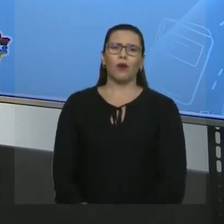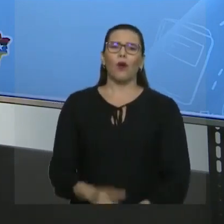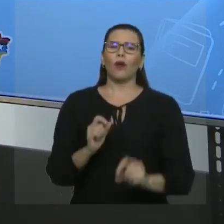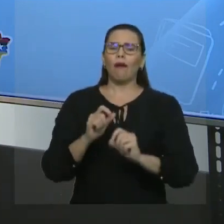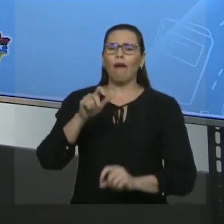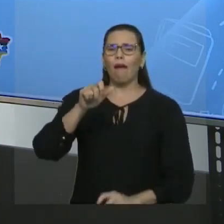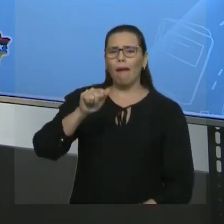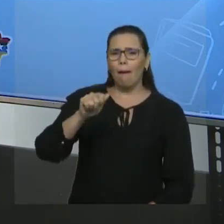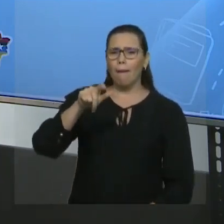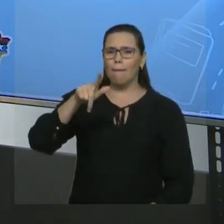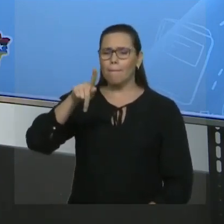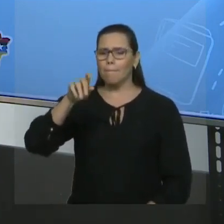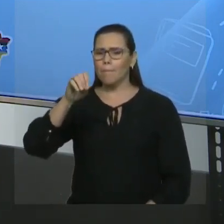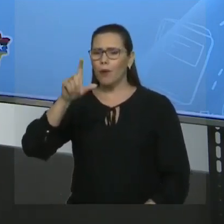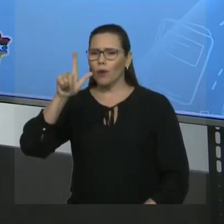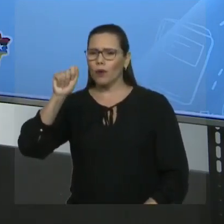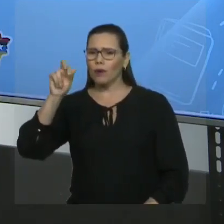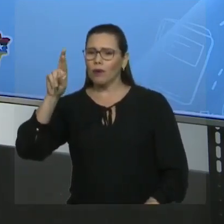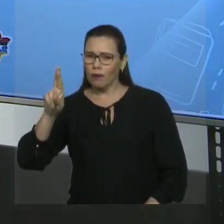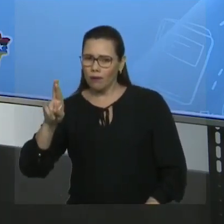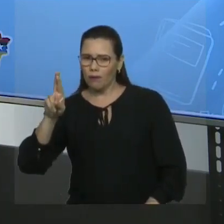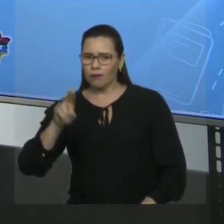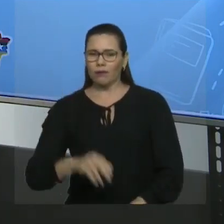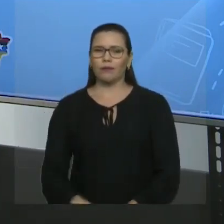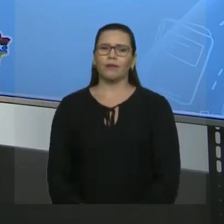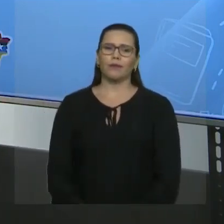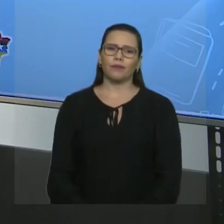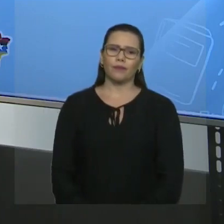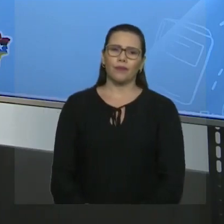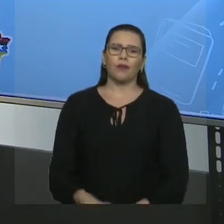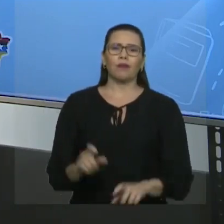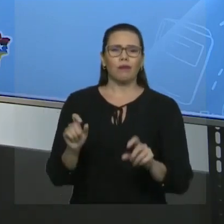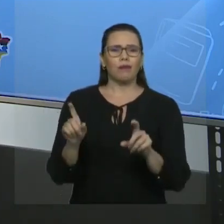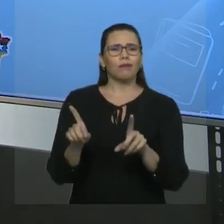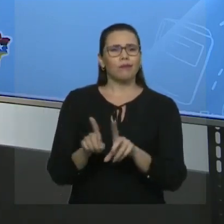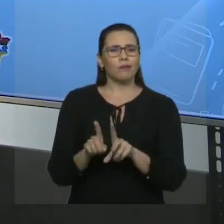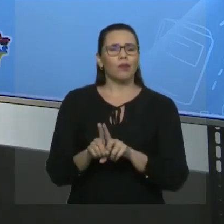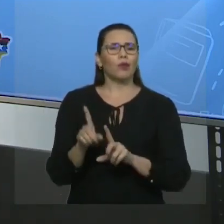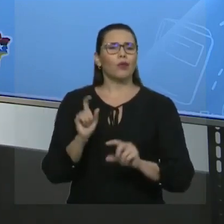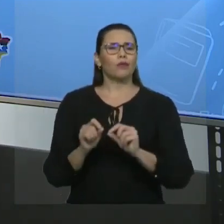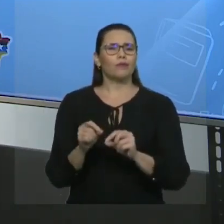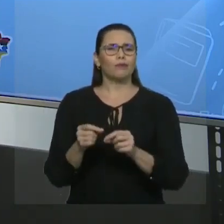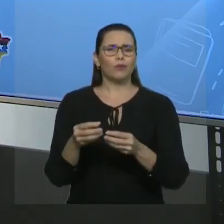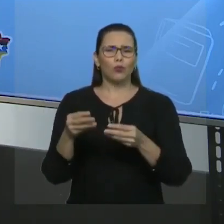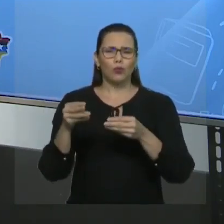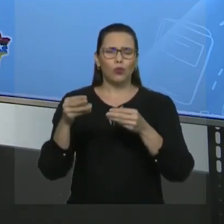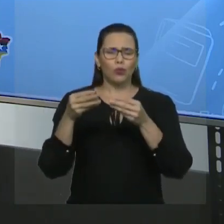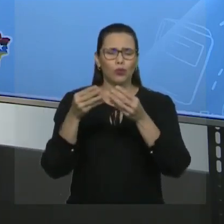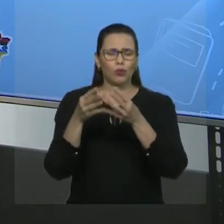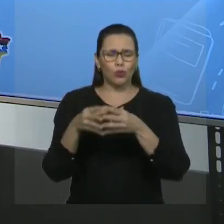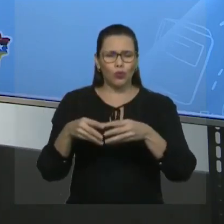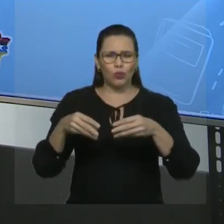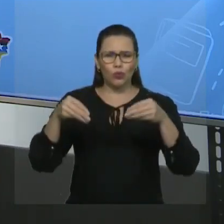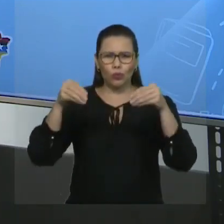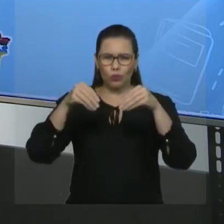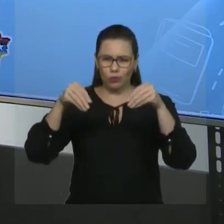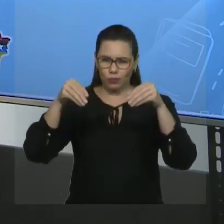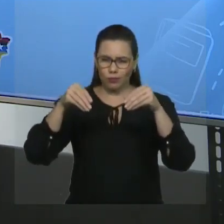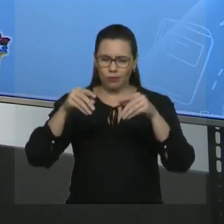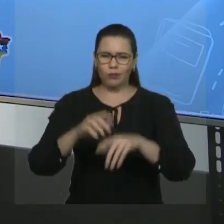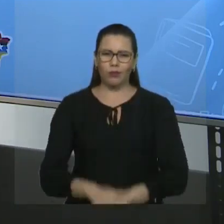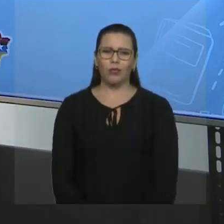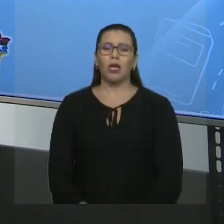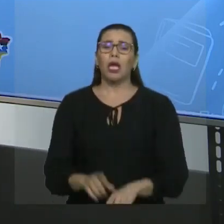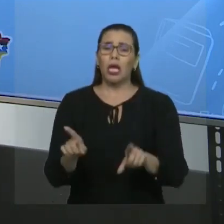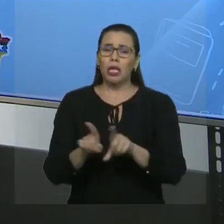apolares, consequentemente não são solúveis em solventes polares como a água. Vimos que eles têm baixos pontos de fusão e